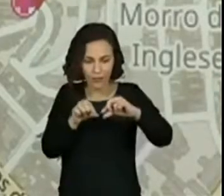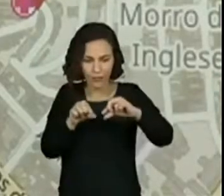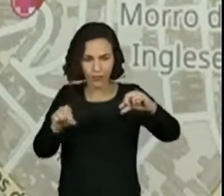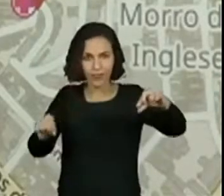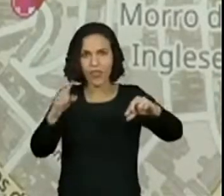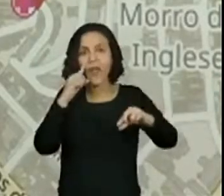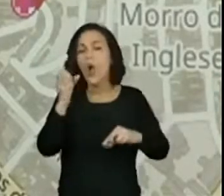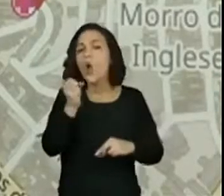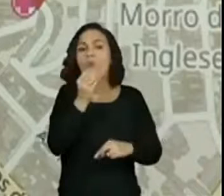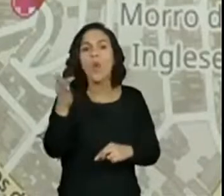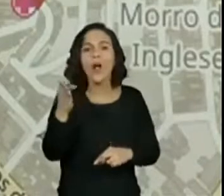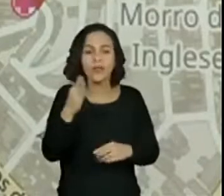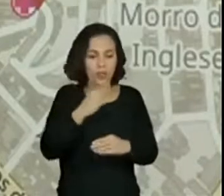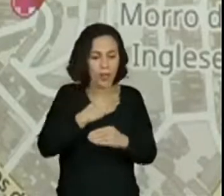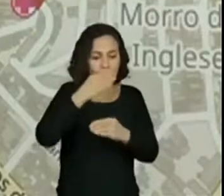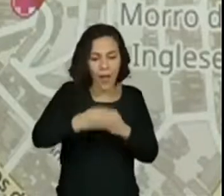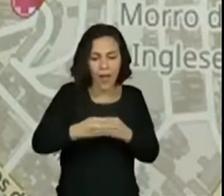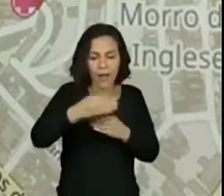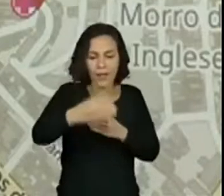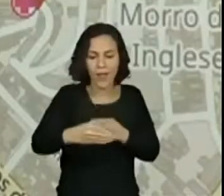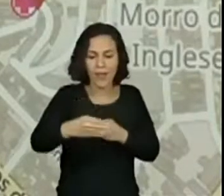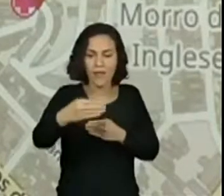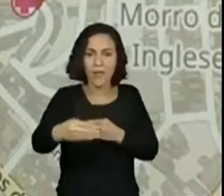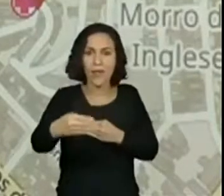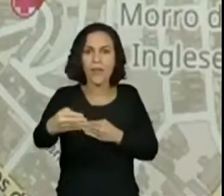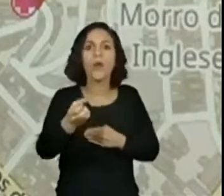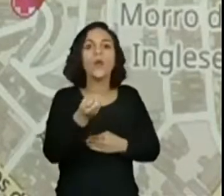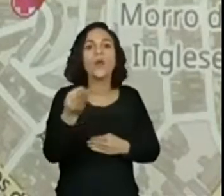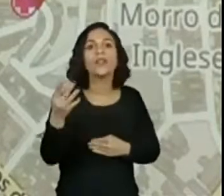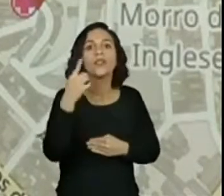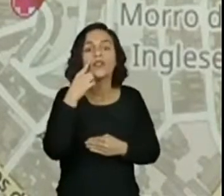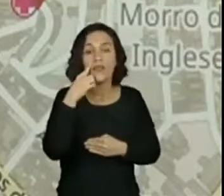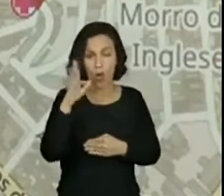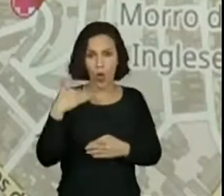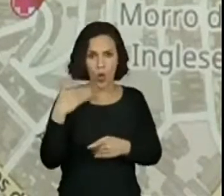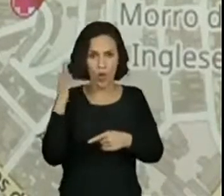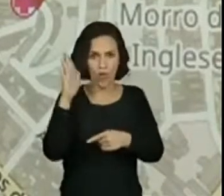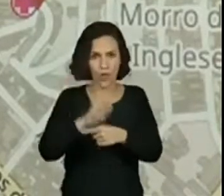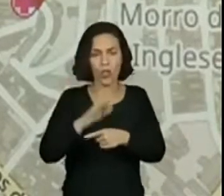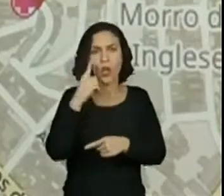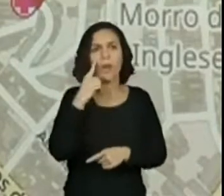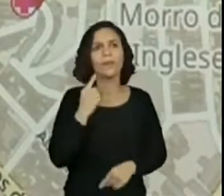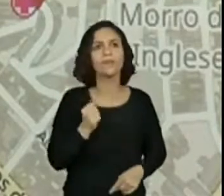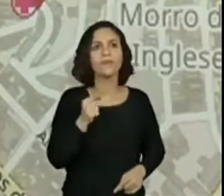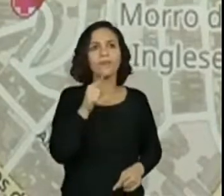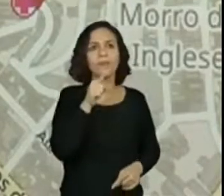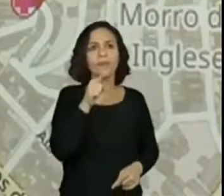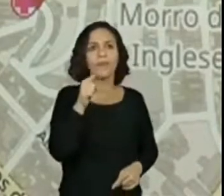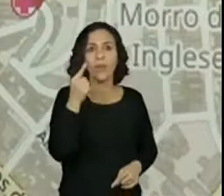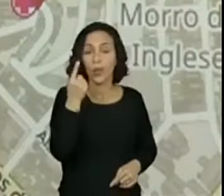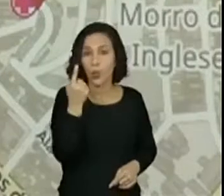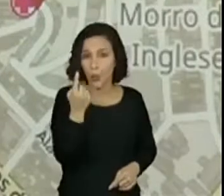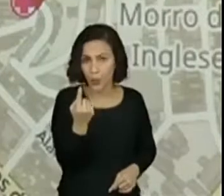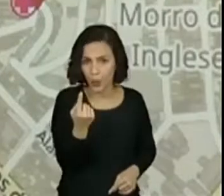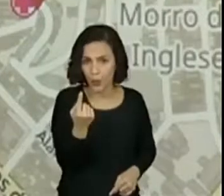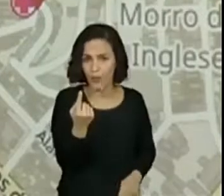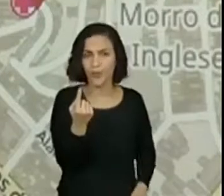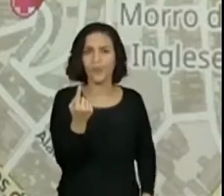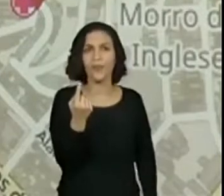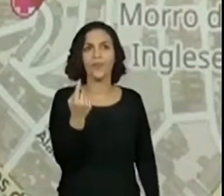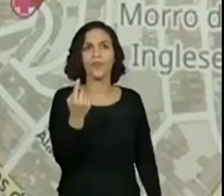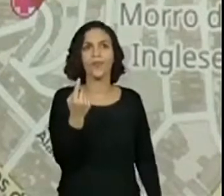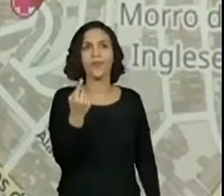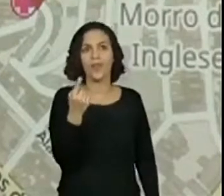Olhem lá. Eles estão pensando. Vamos lá. Vou ajudar vocês. Vou contar aqui, ó. Um,